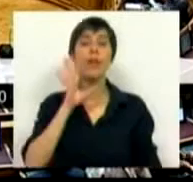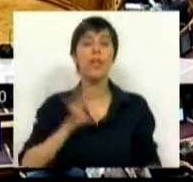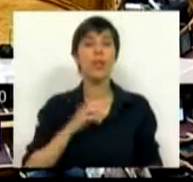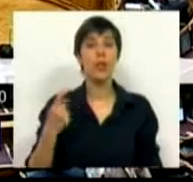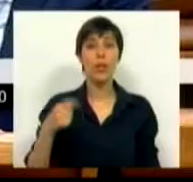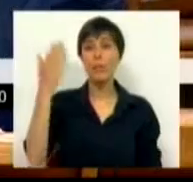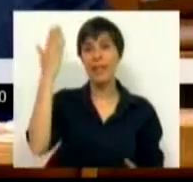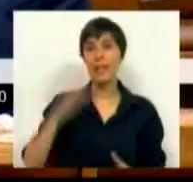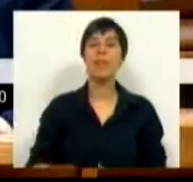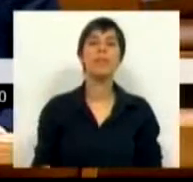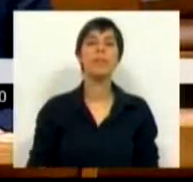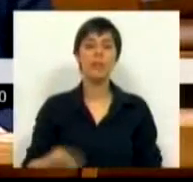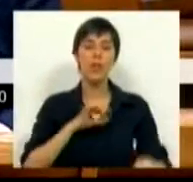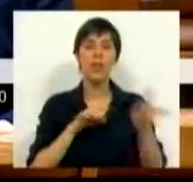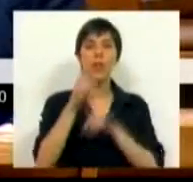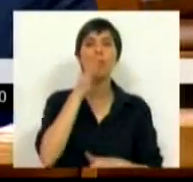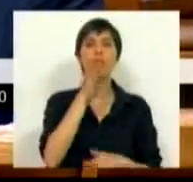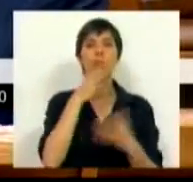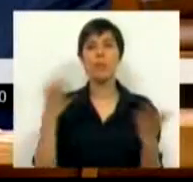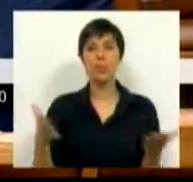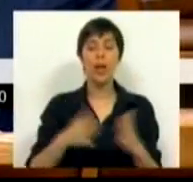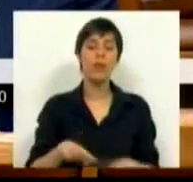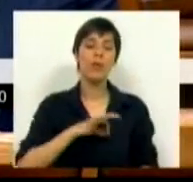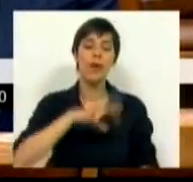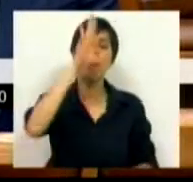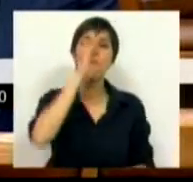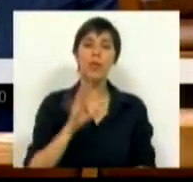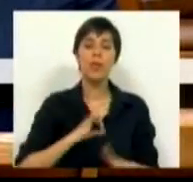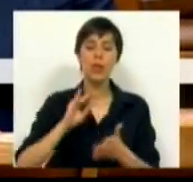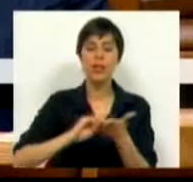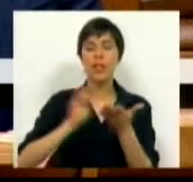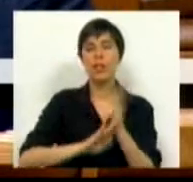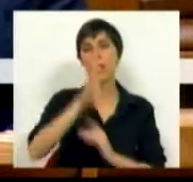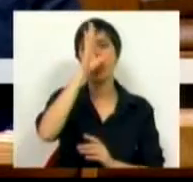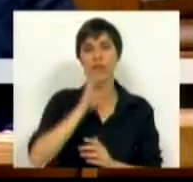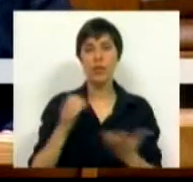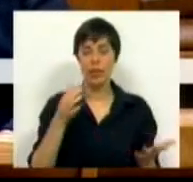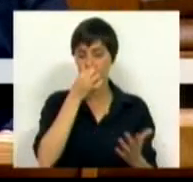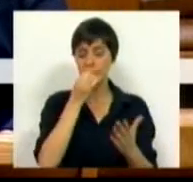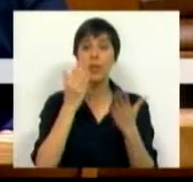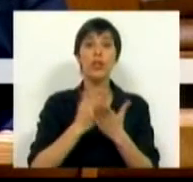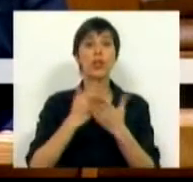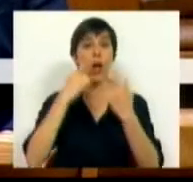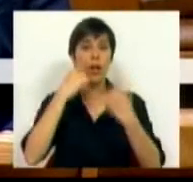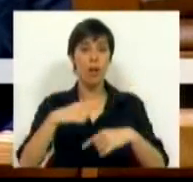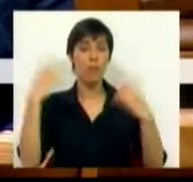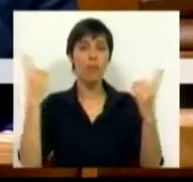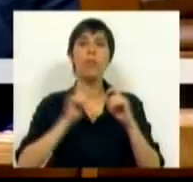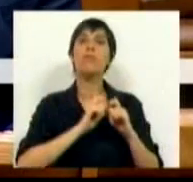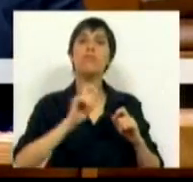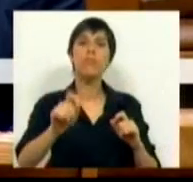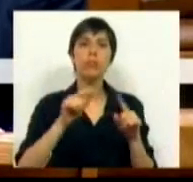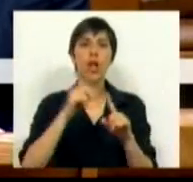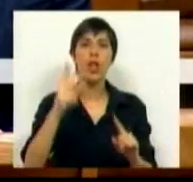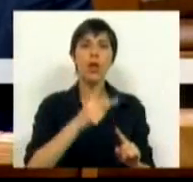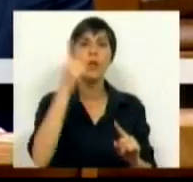Presidente, senhoras e senhores deputados, senhor ministro, senhor secretário de Estado, a escola pública ao longo